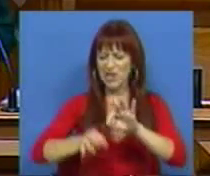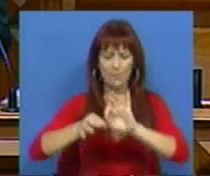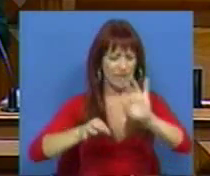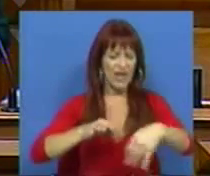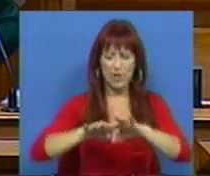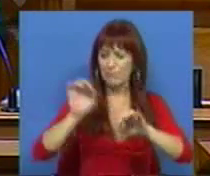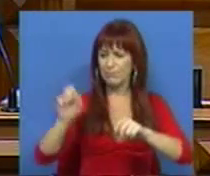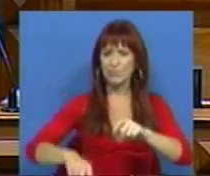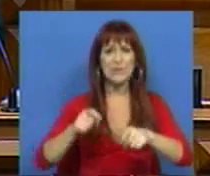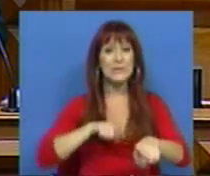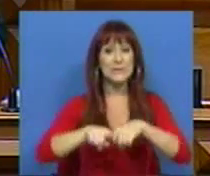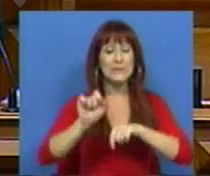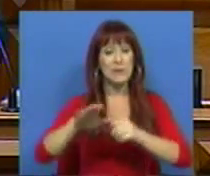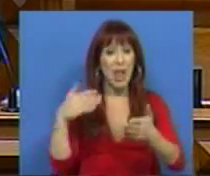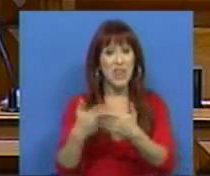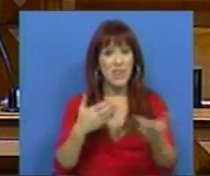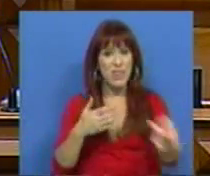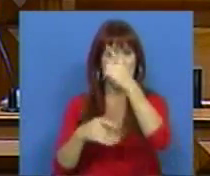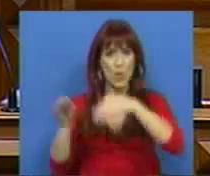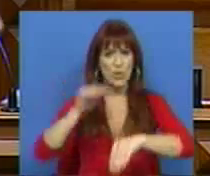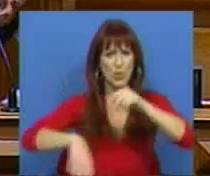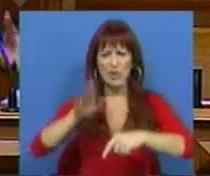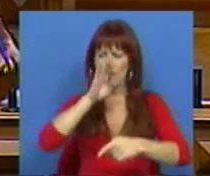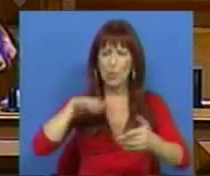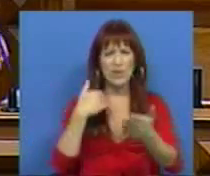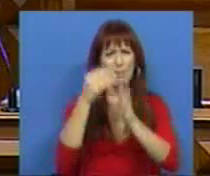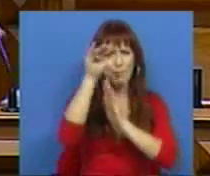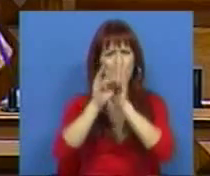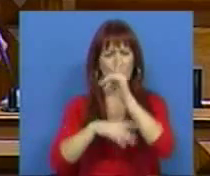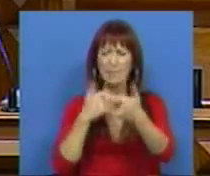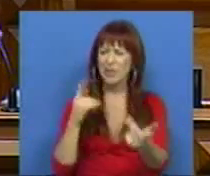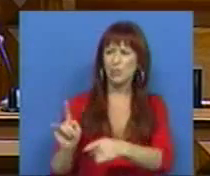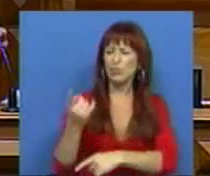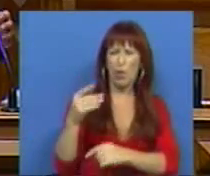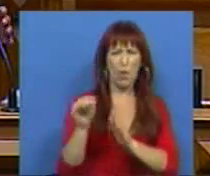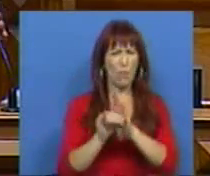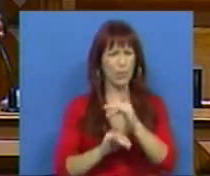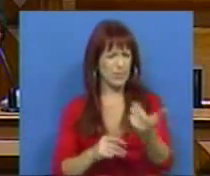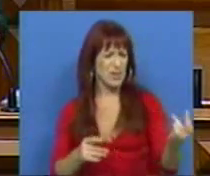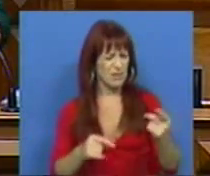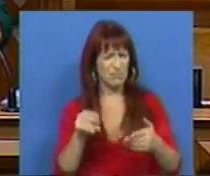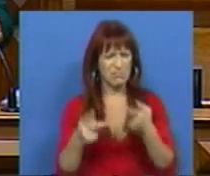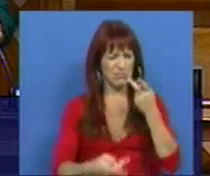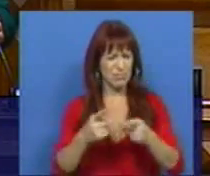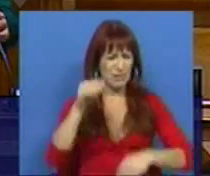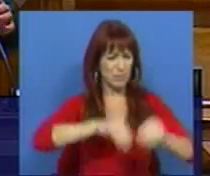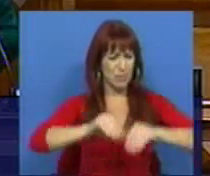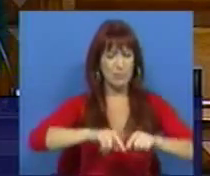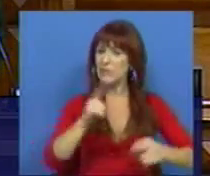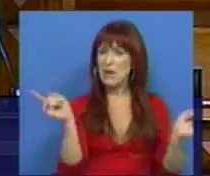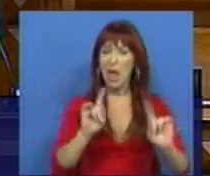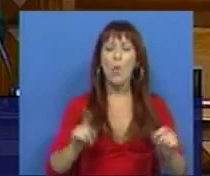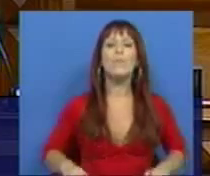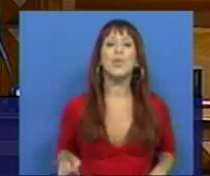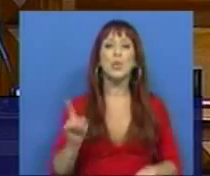o mandato político que lhes foi dado nas eleições aplicando um programa que não foi o programa sufragado nas urnas, no